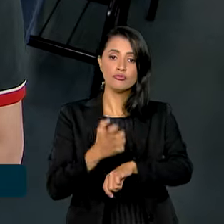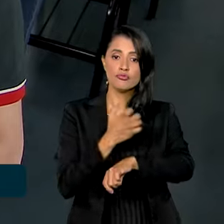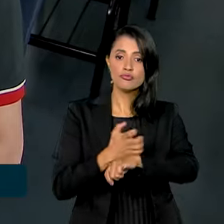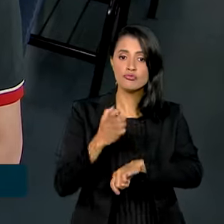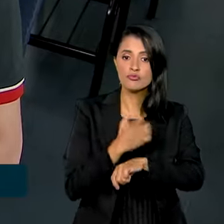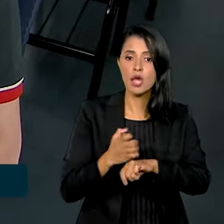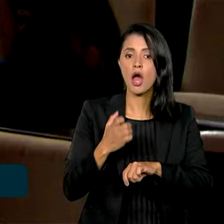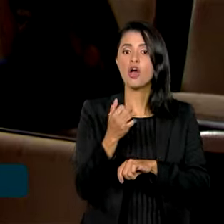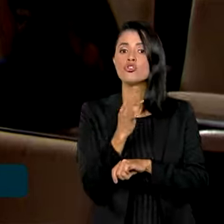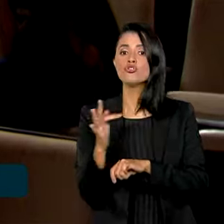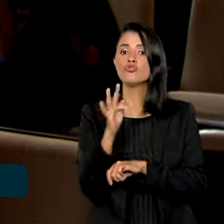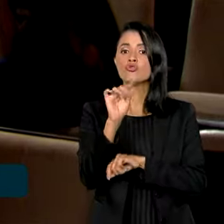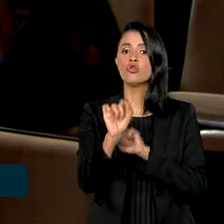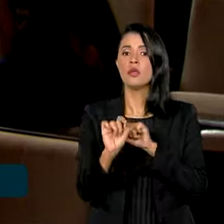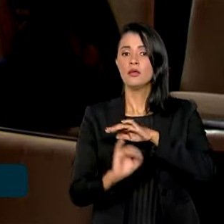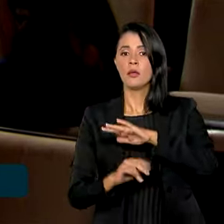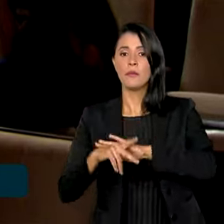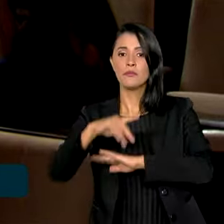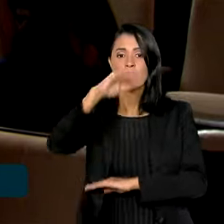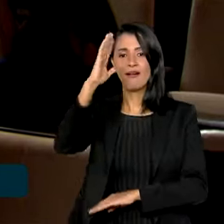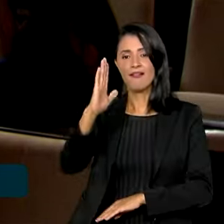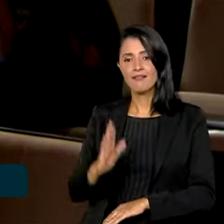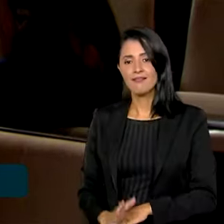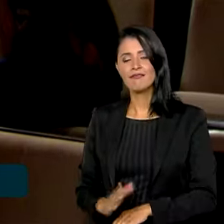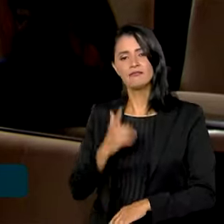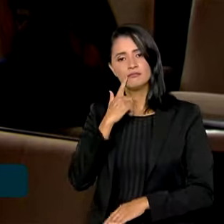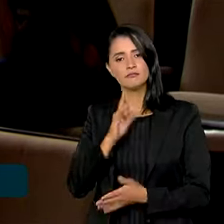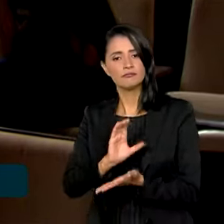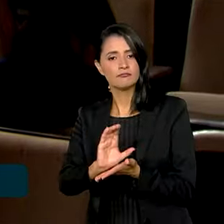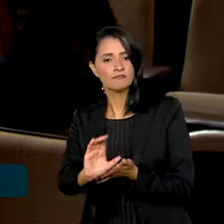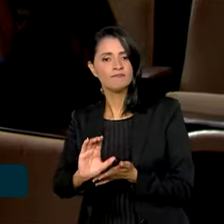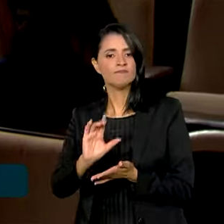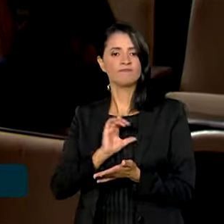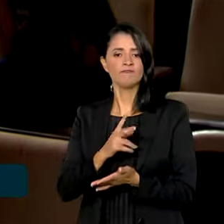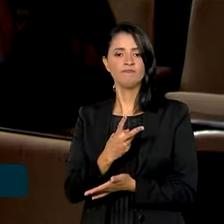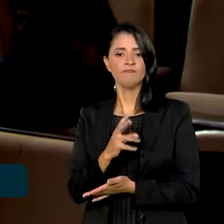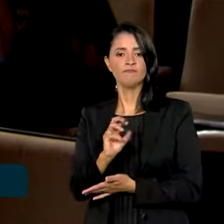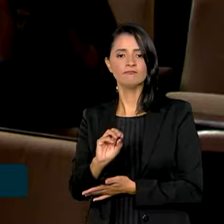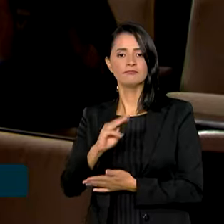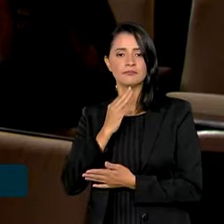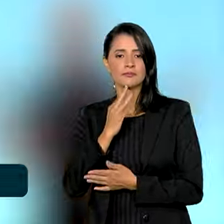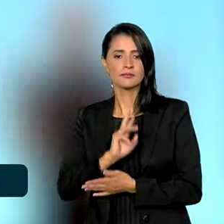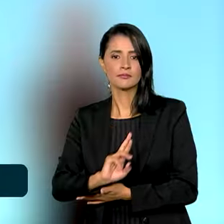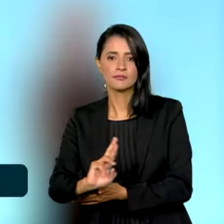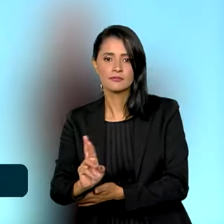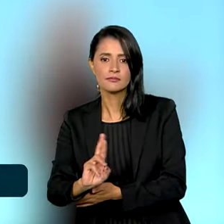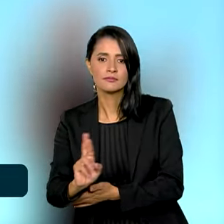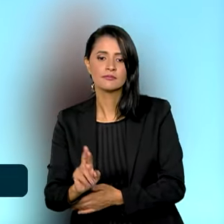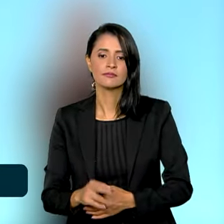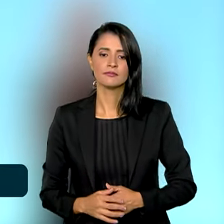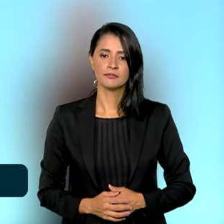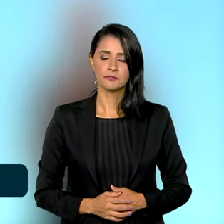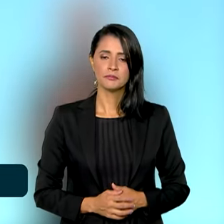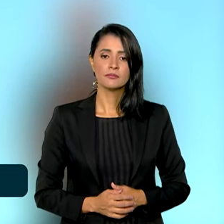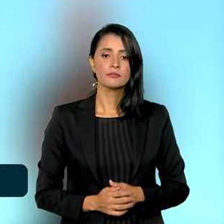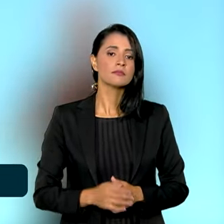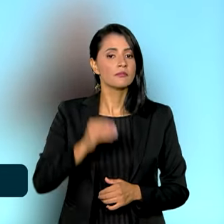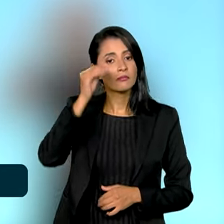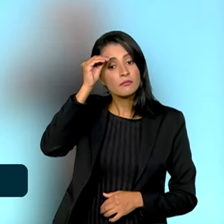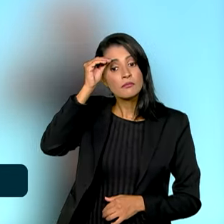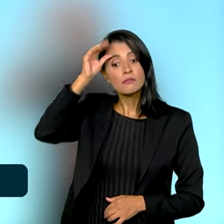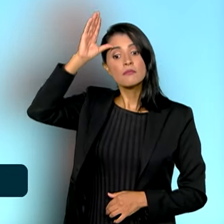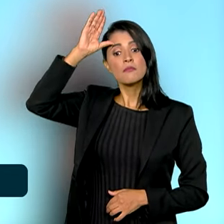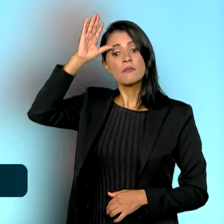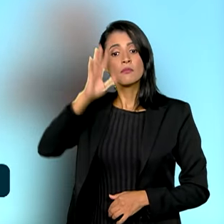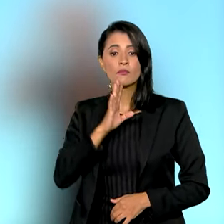formativos em instituições brasileiras. Serão investidos 20 milhões de reais. O conhecimento é um bem